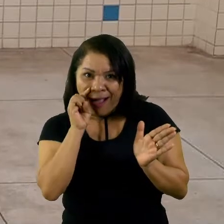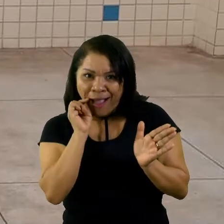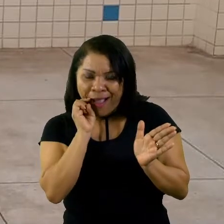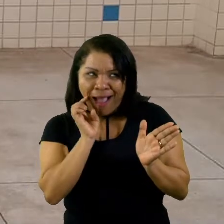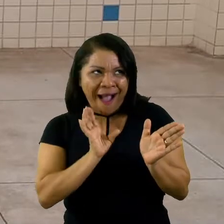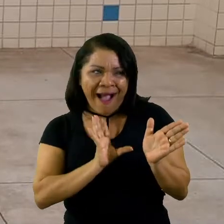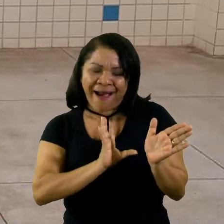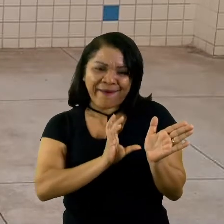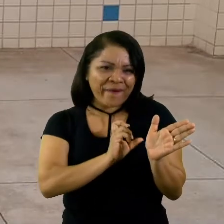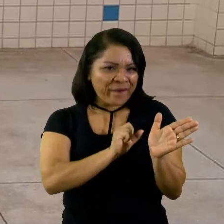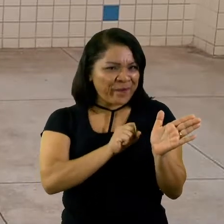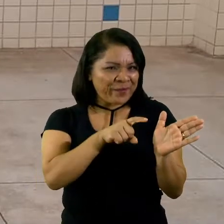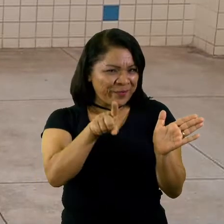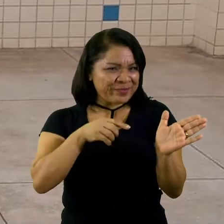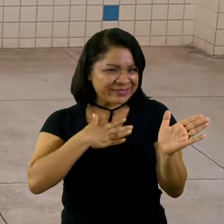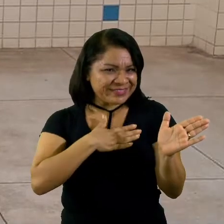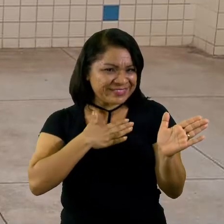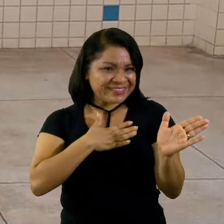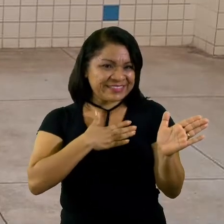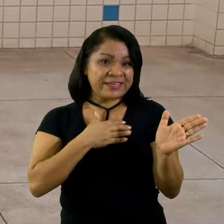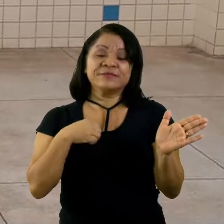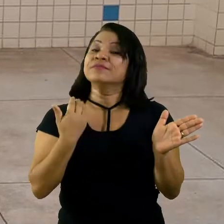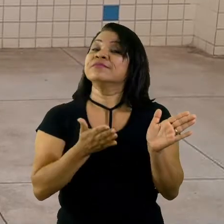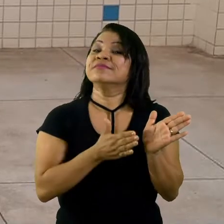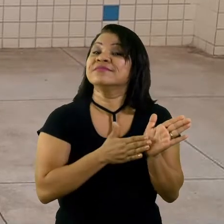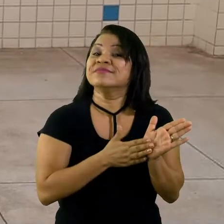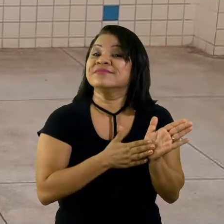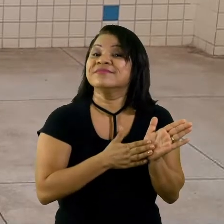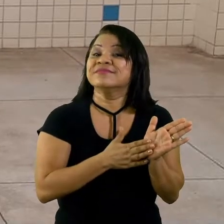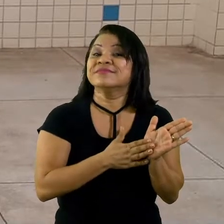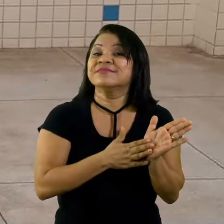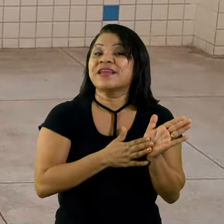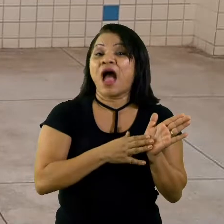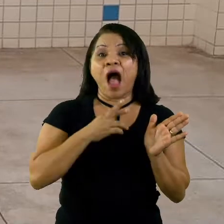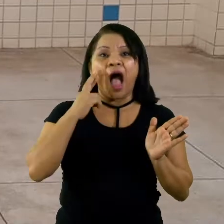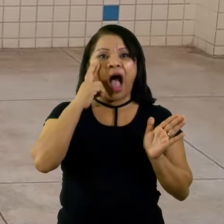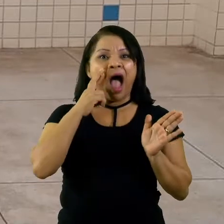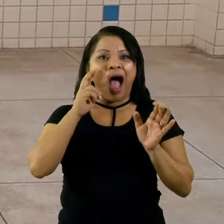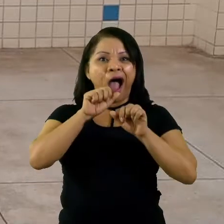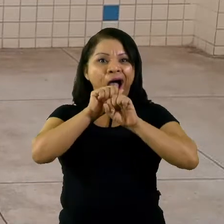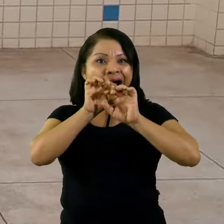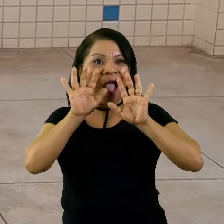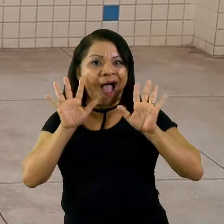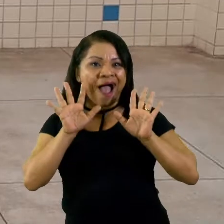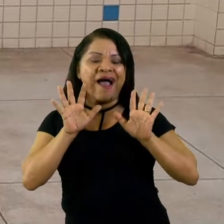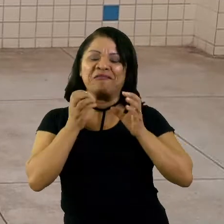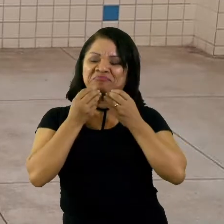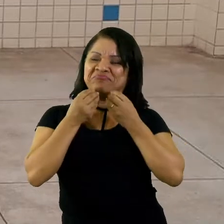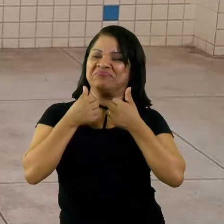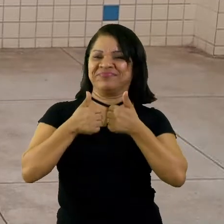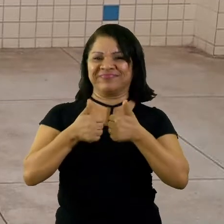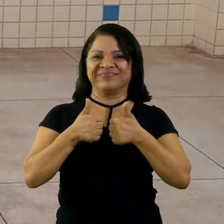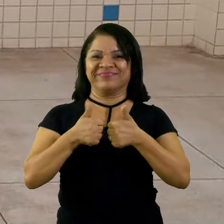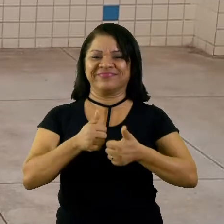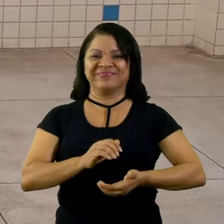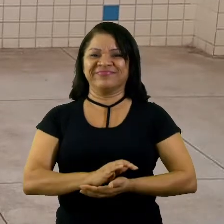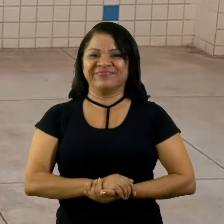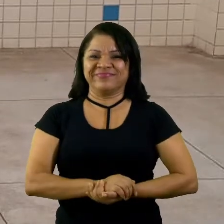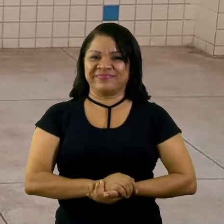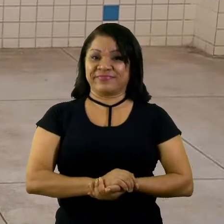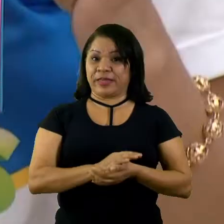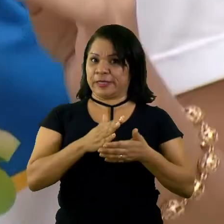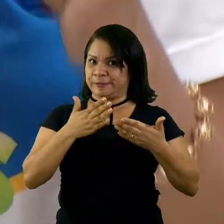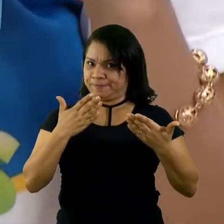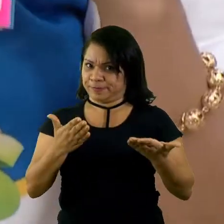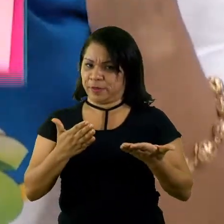vocês gostam de amarelo? E essa daqui? Rosa, claro. Muito bem. Nós vamos pegar a